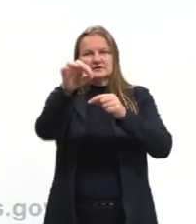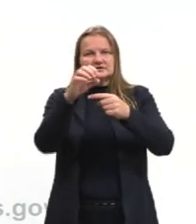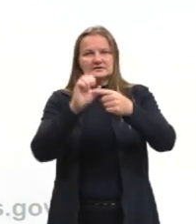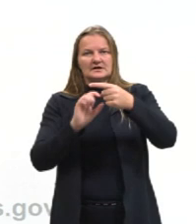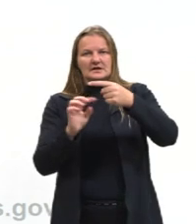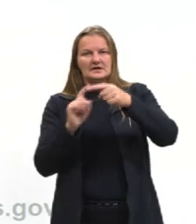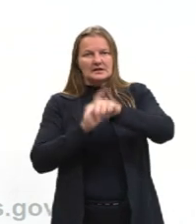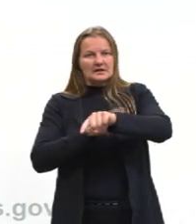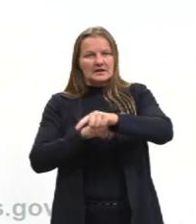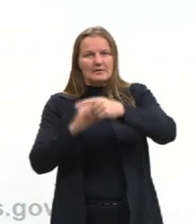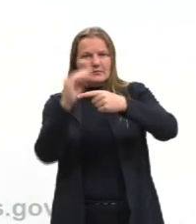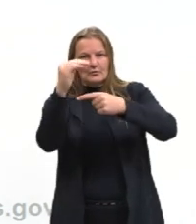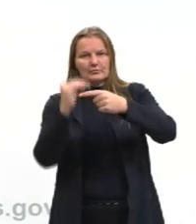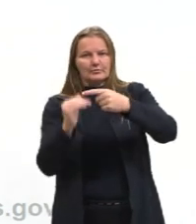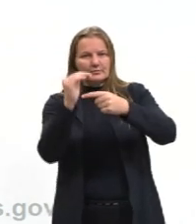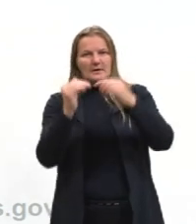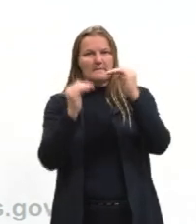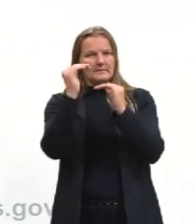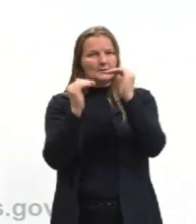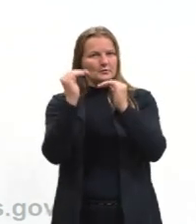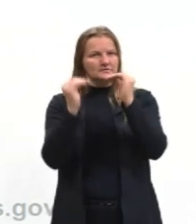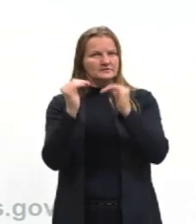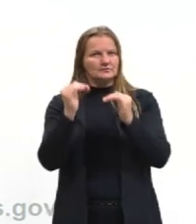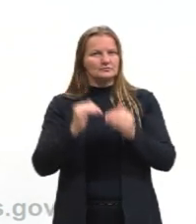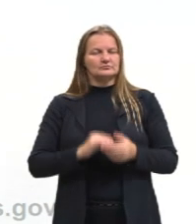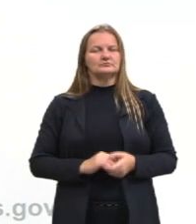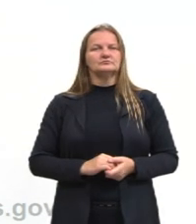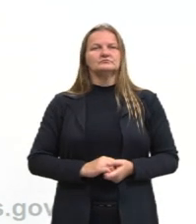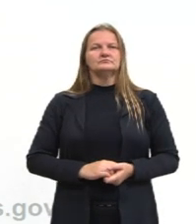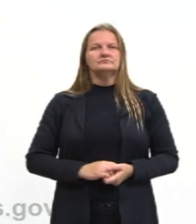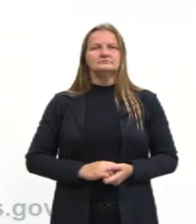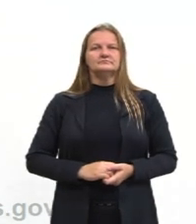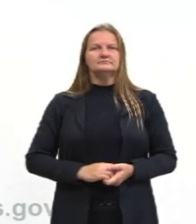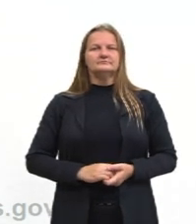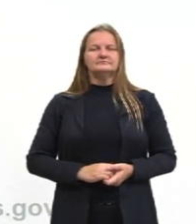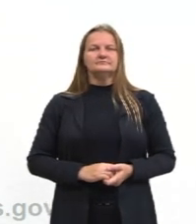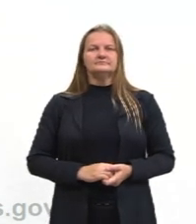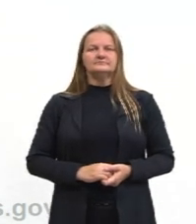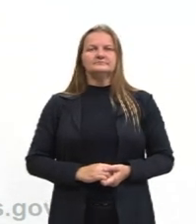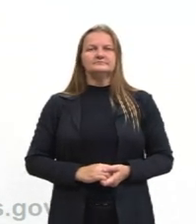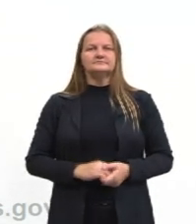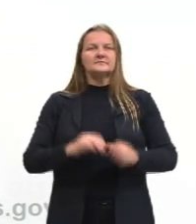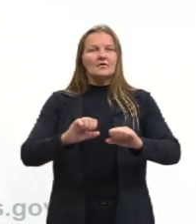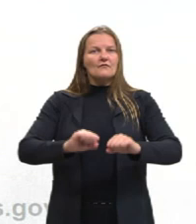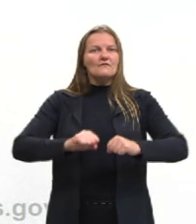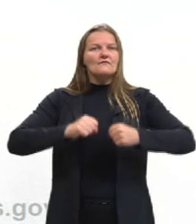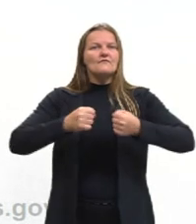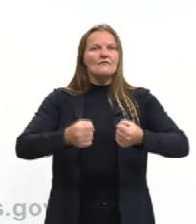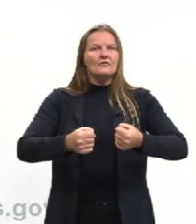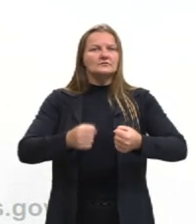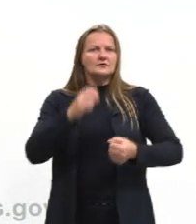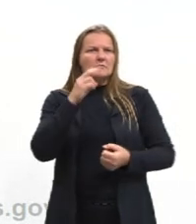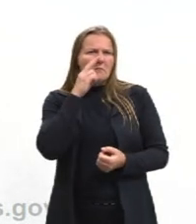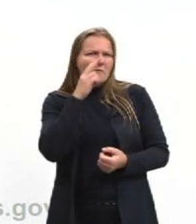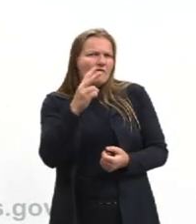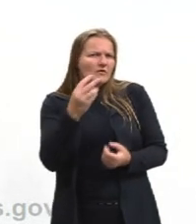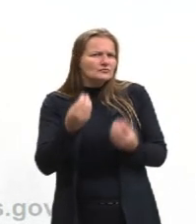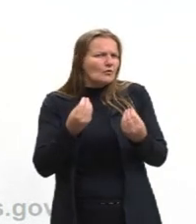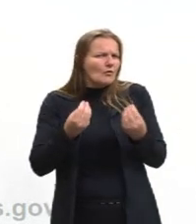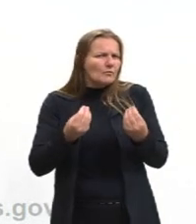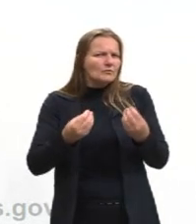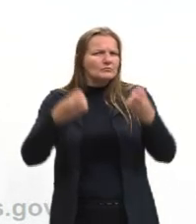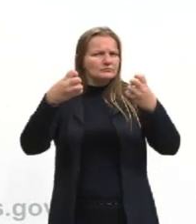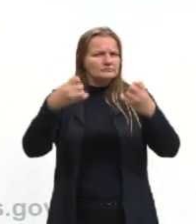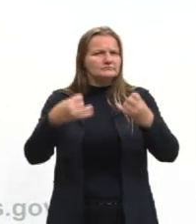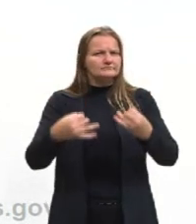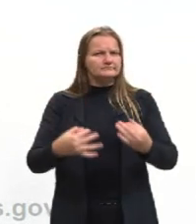nesse caso aqui que está falando velocidade uniforme, ela vai ser sempre igual. Força. A gente já falou um pouquinho sobre força.